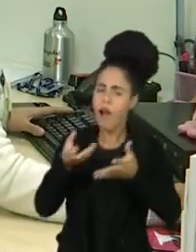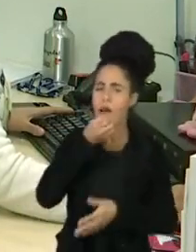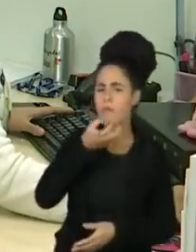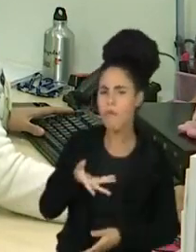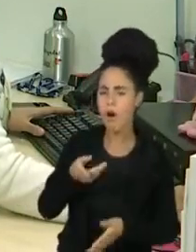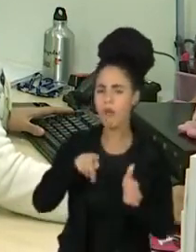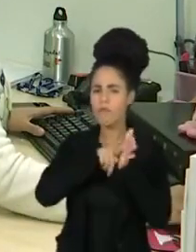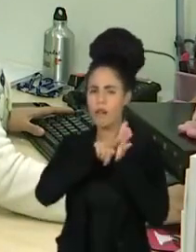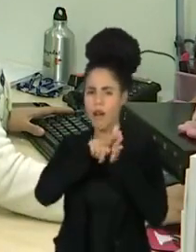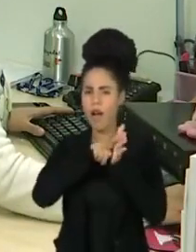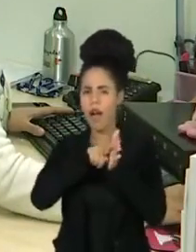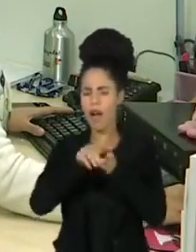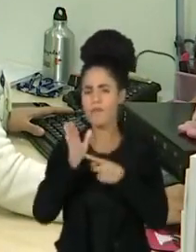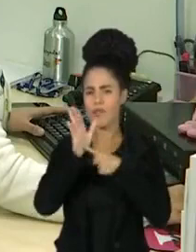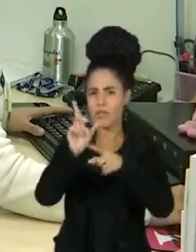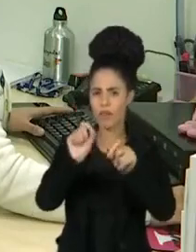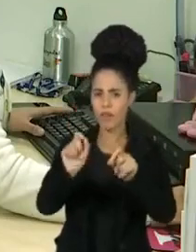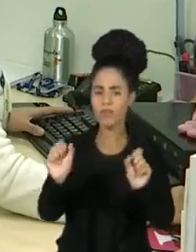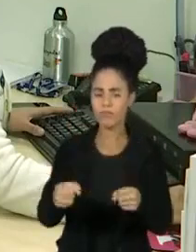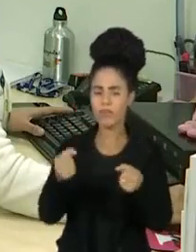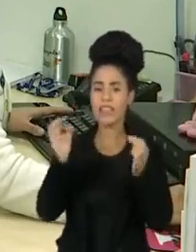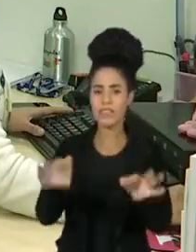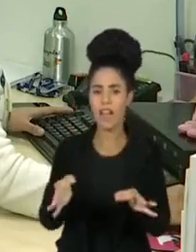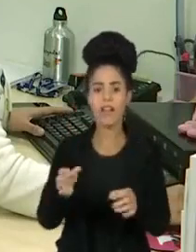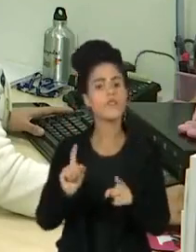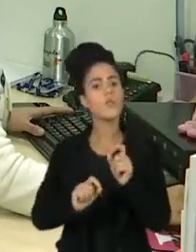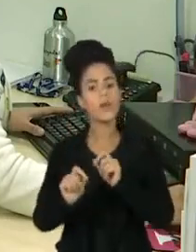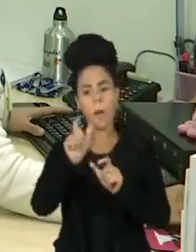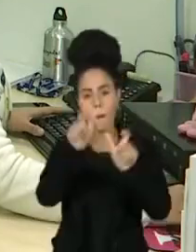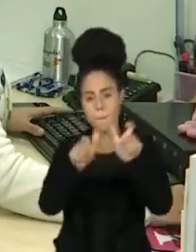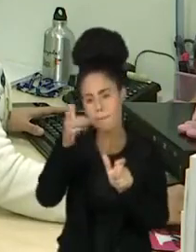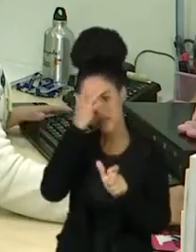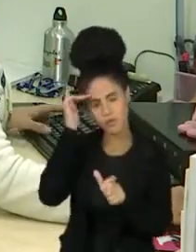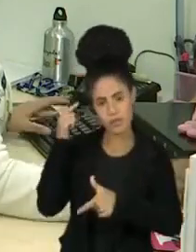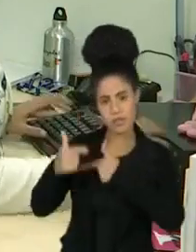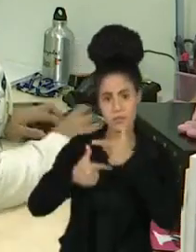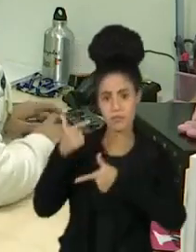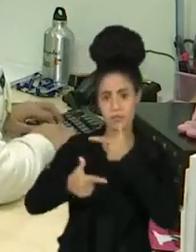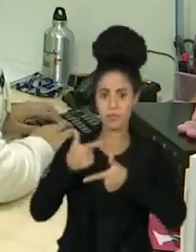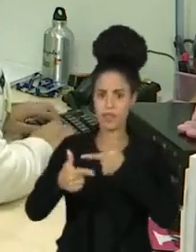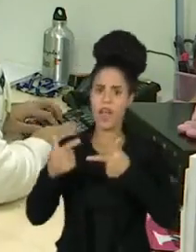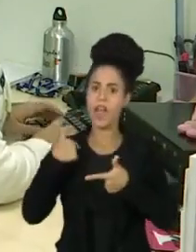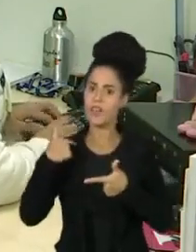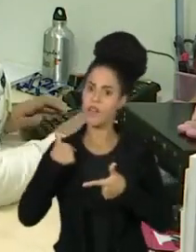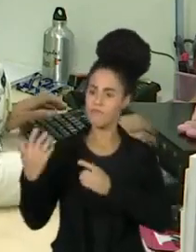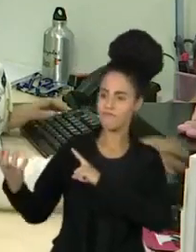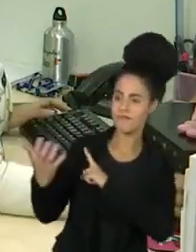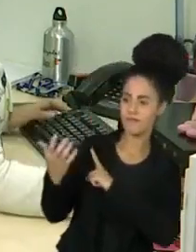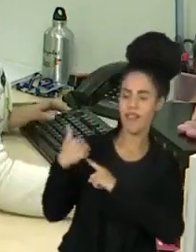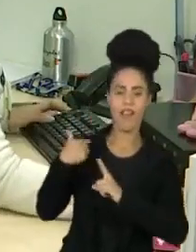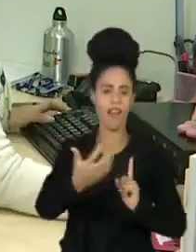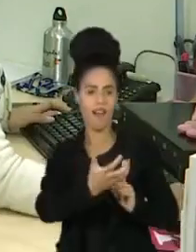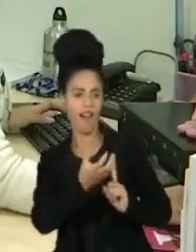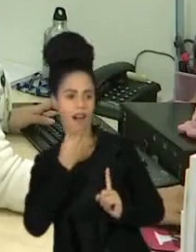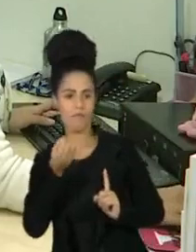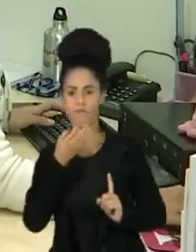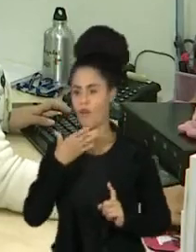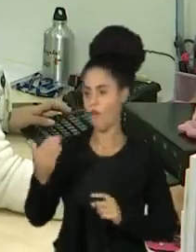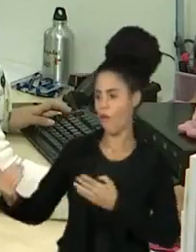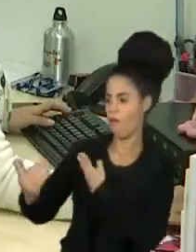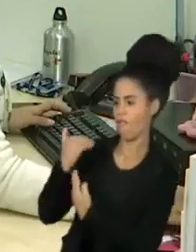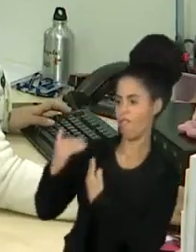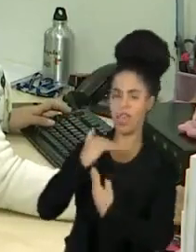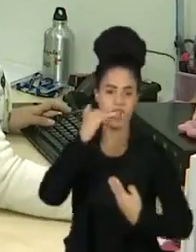Estudiosos no assunto garantem que trabalhadores mais engajados produzem mais e impactam positivamente o